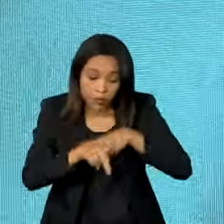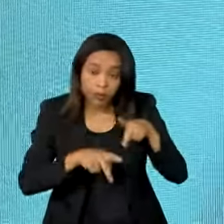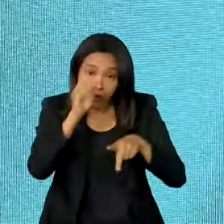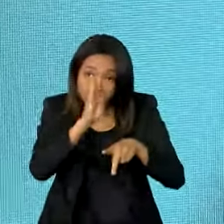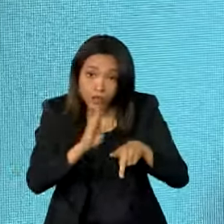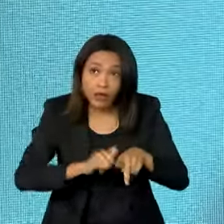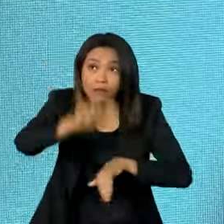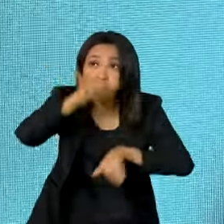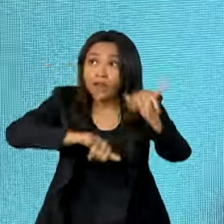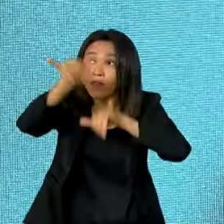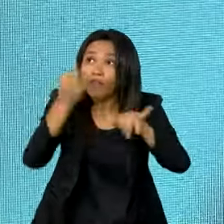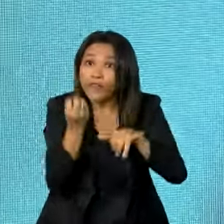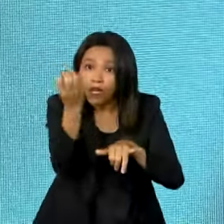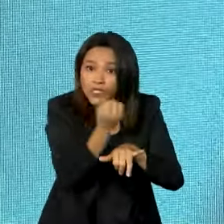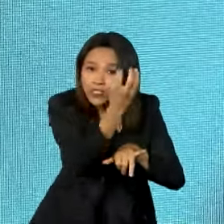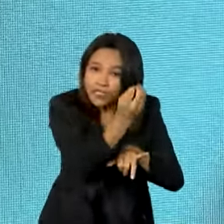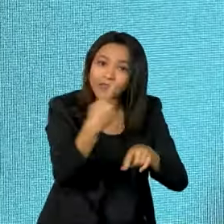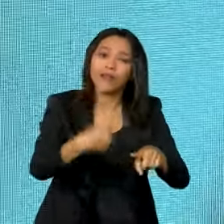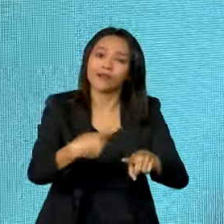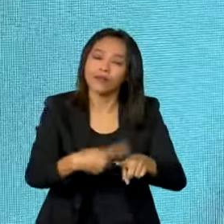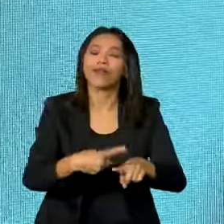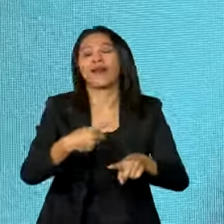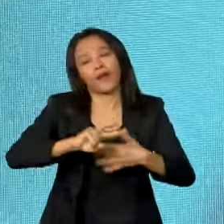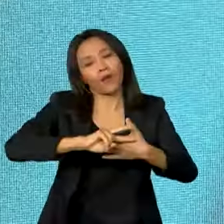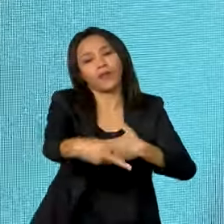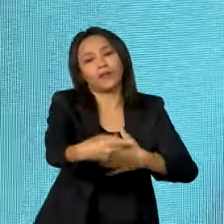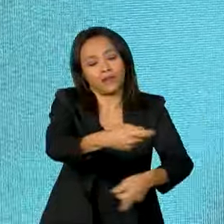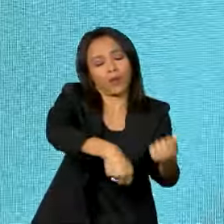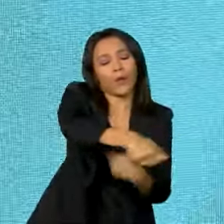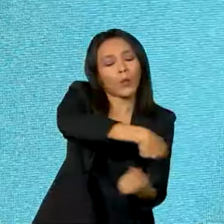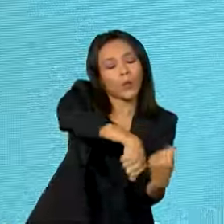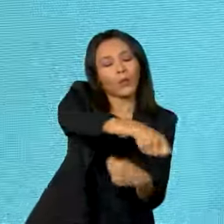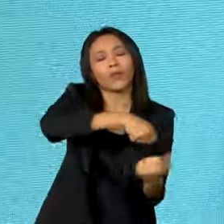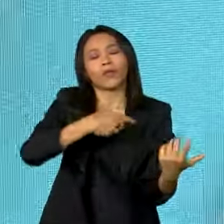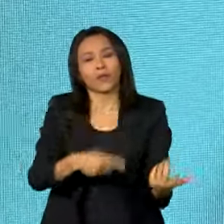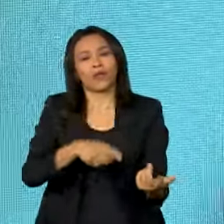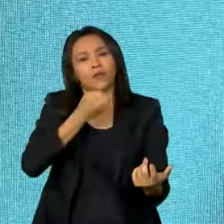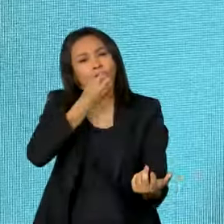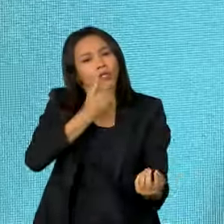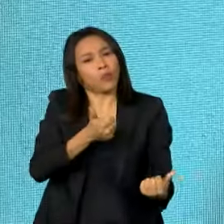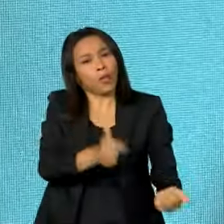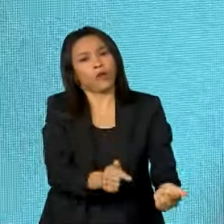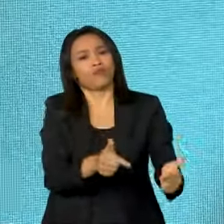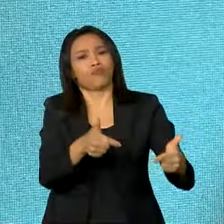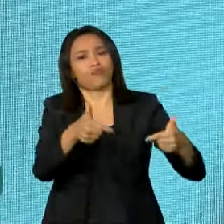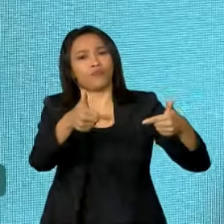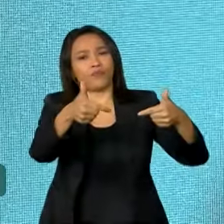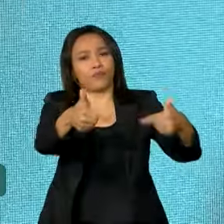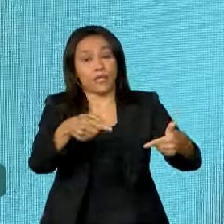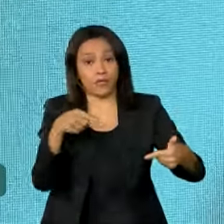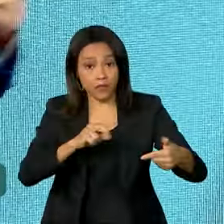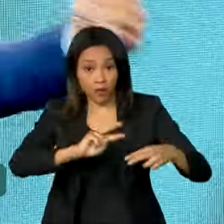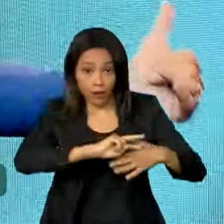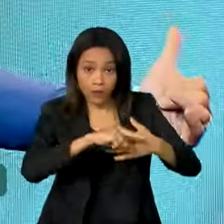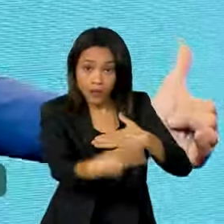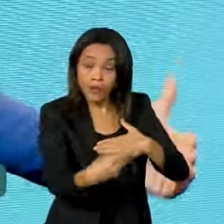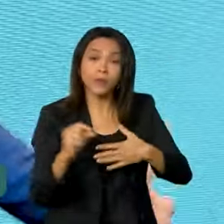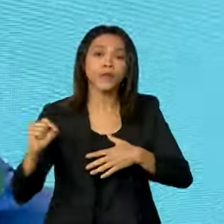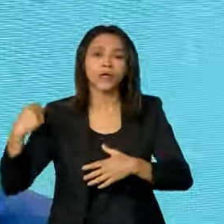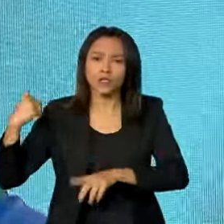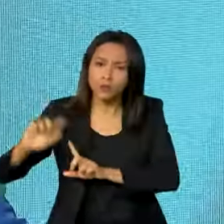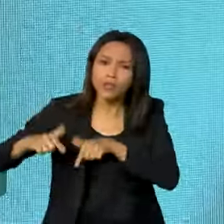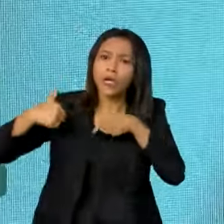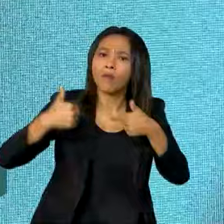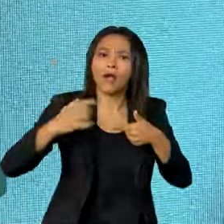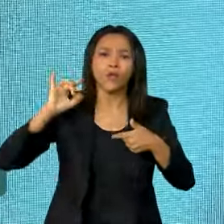a economia está respondendo, as coisas estão realmente começando a funcionar. Isso é fruto de um trabalho, não só